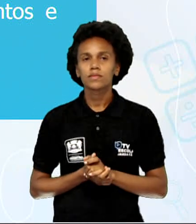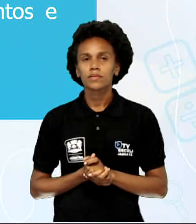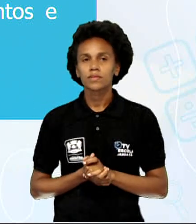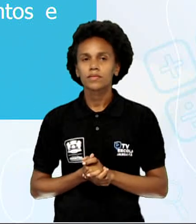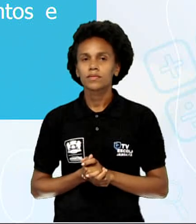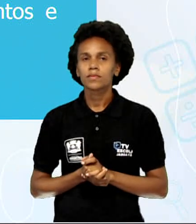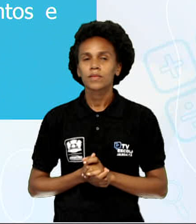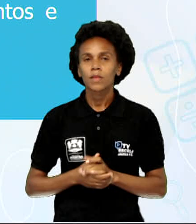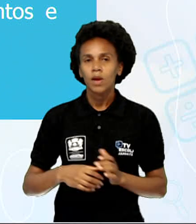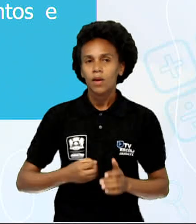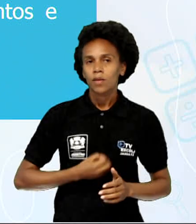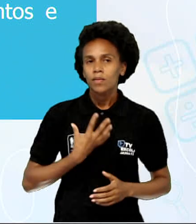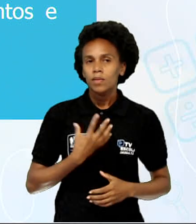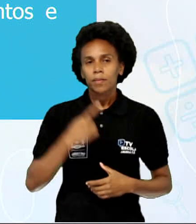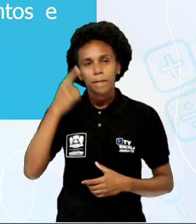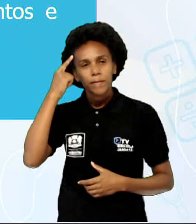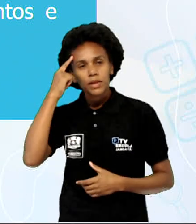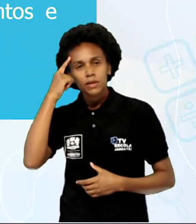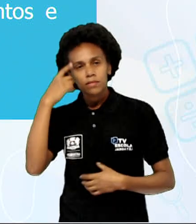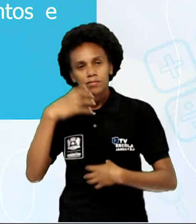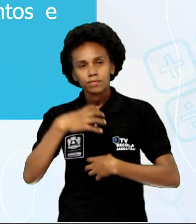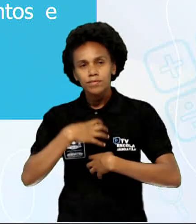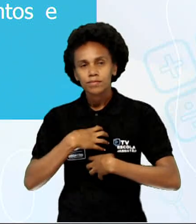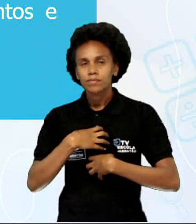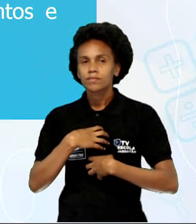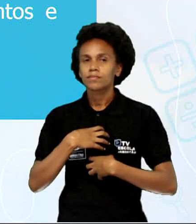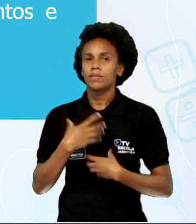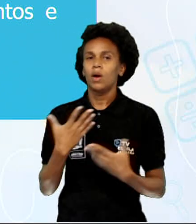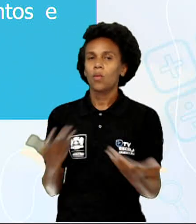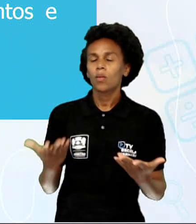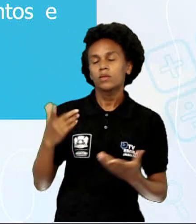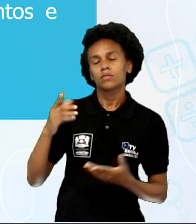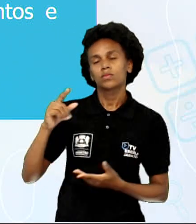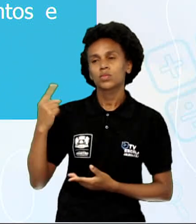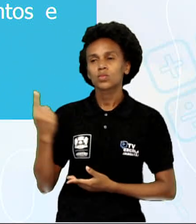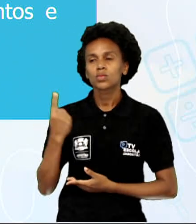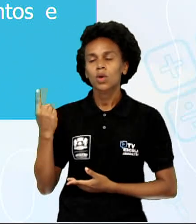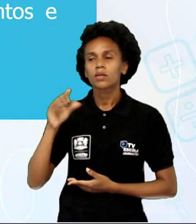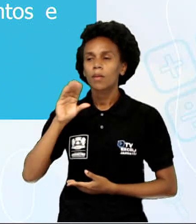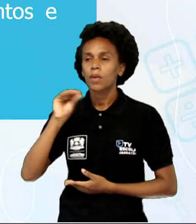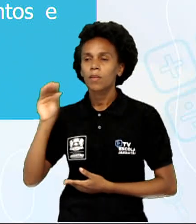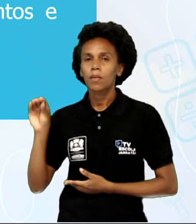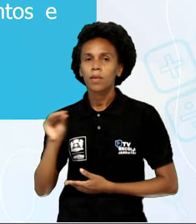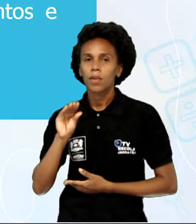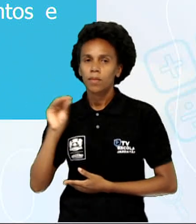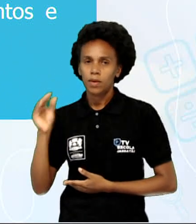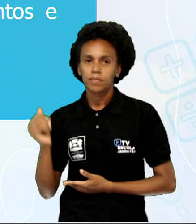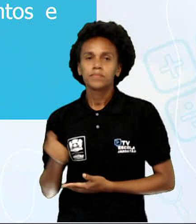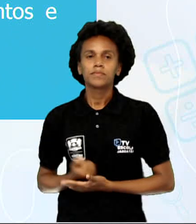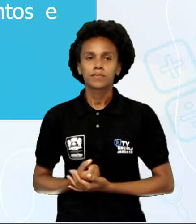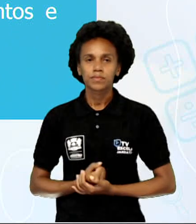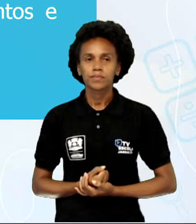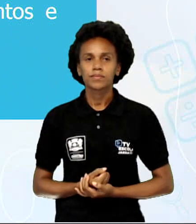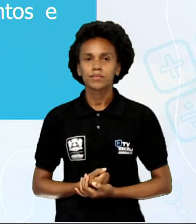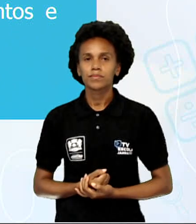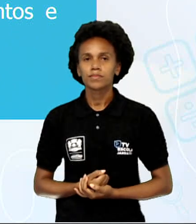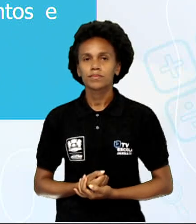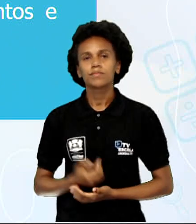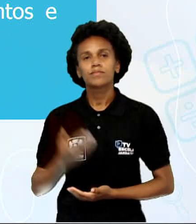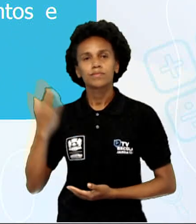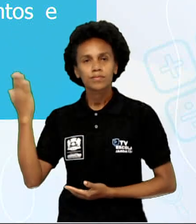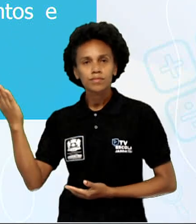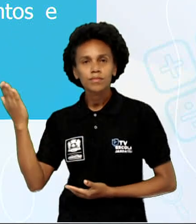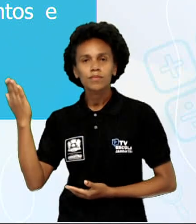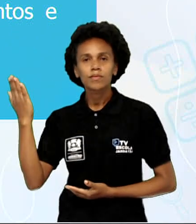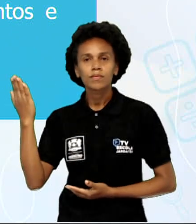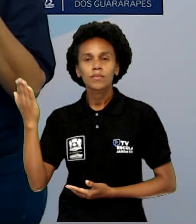sentimentos da pessoa que está atuando. Esse caso aqui, da imagem, ele é um monólogo. É um rapaz que ele está